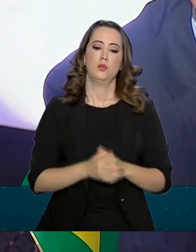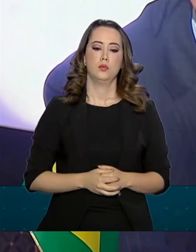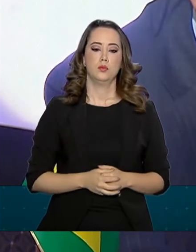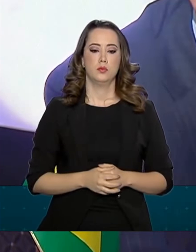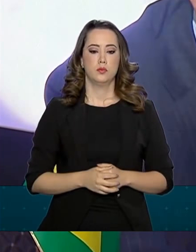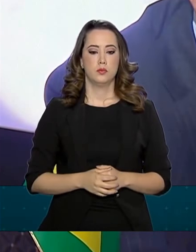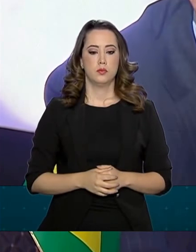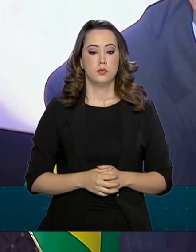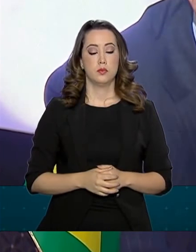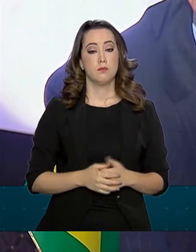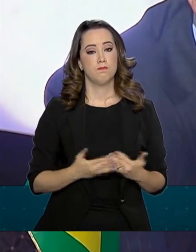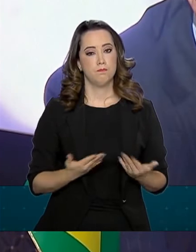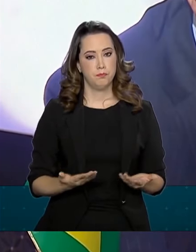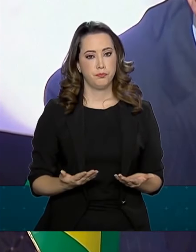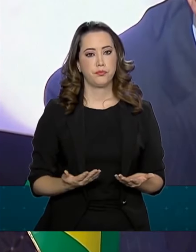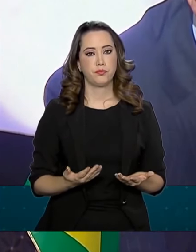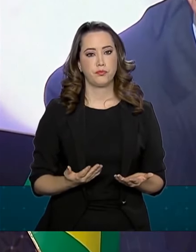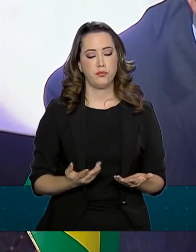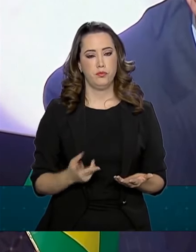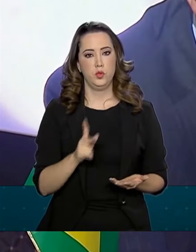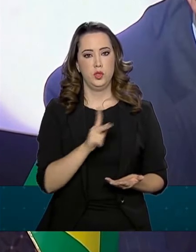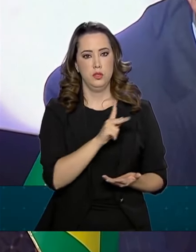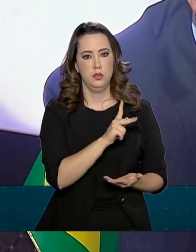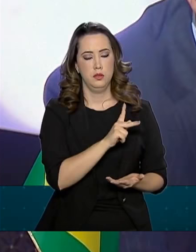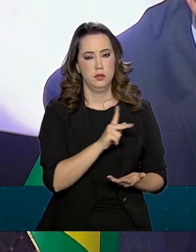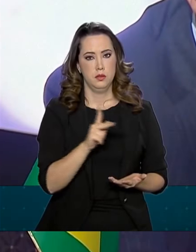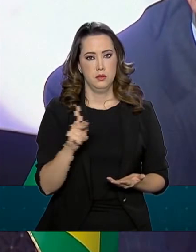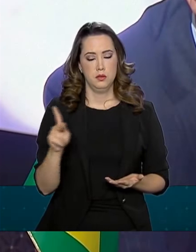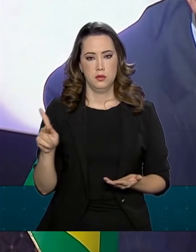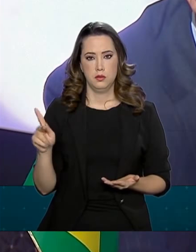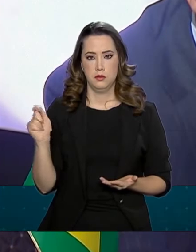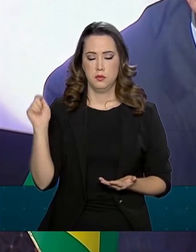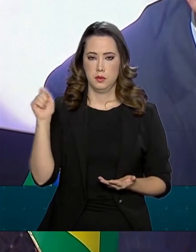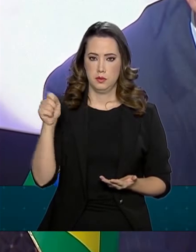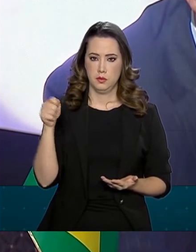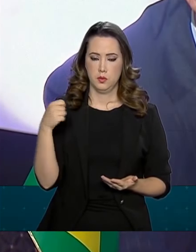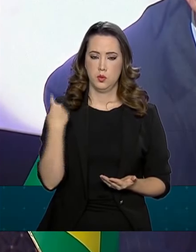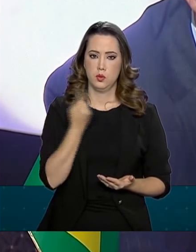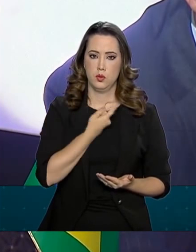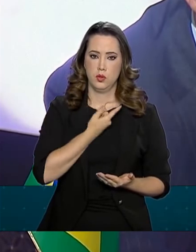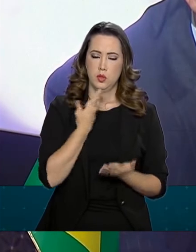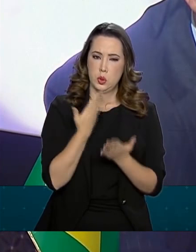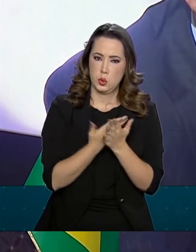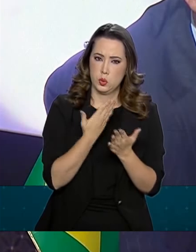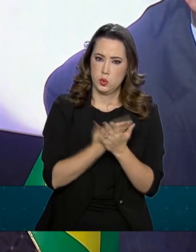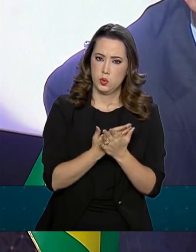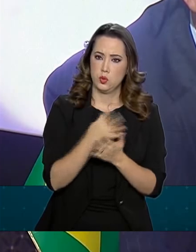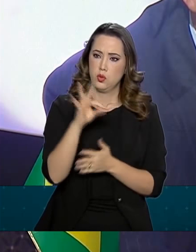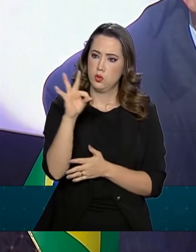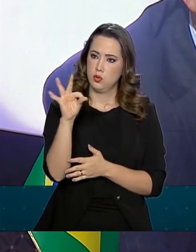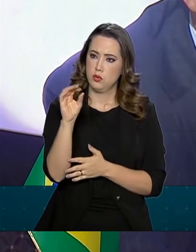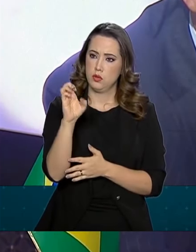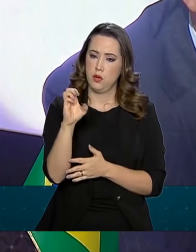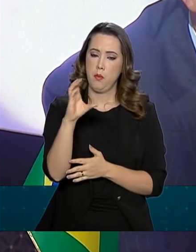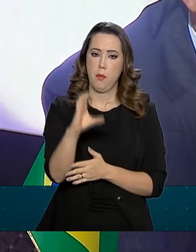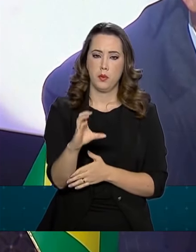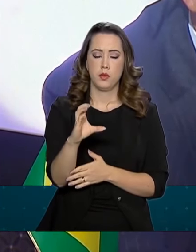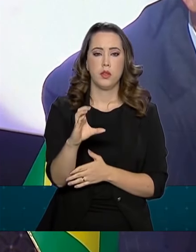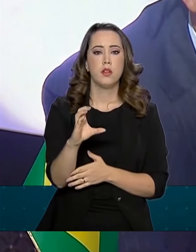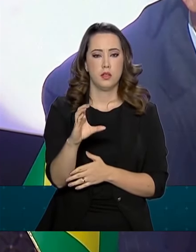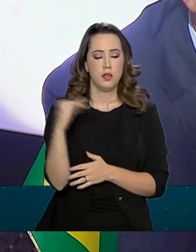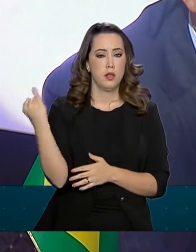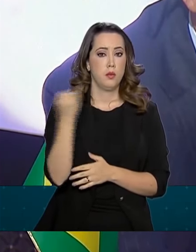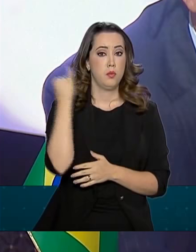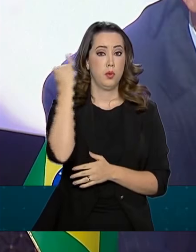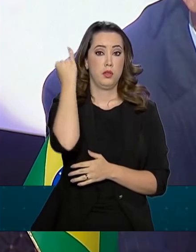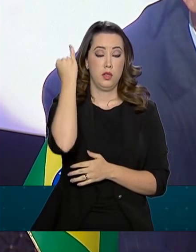Na presidência ainda, na Argentina, demos início à revisão do TEC, a tarifa externa comum, ingrediente central para